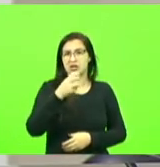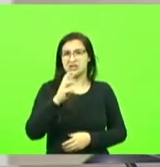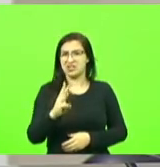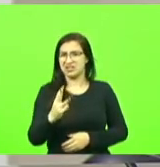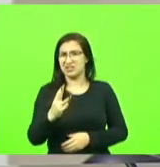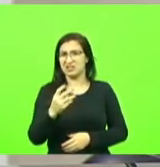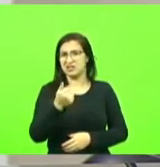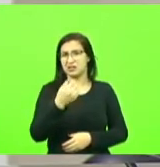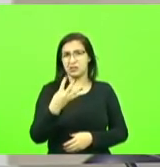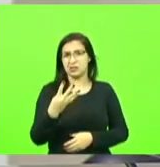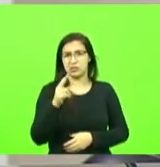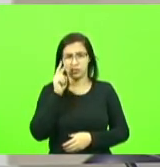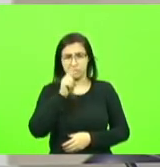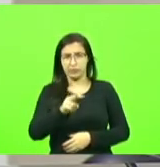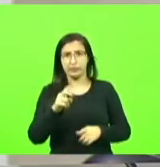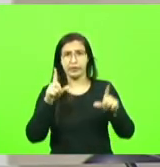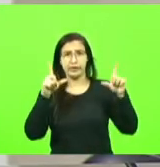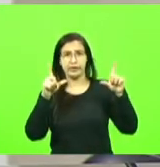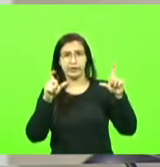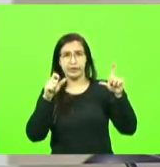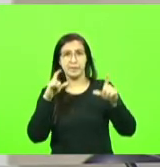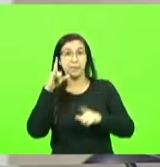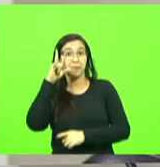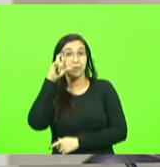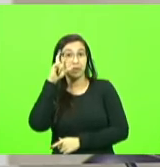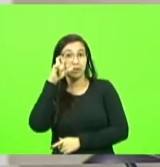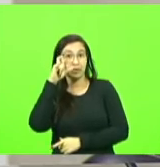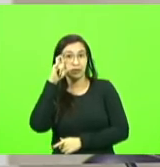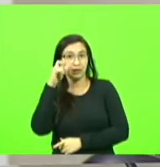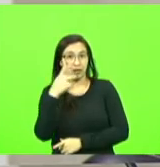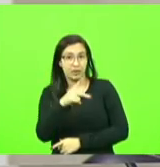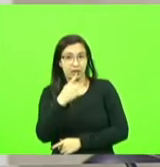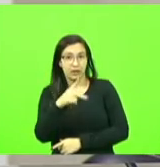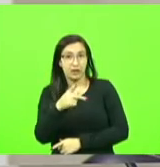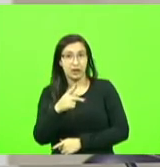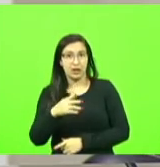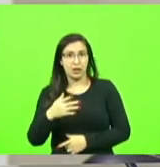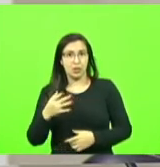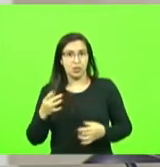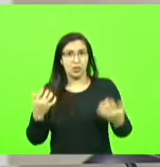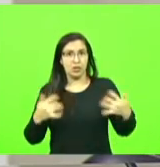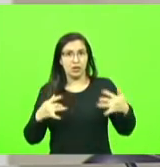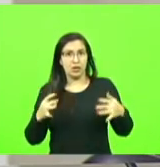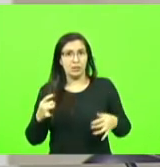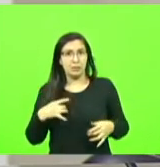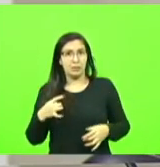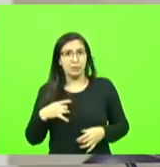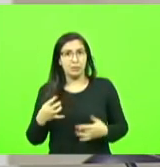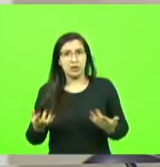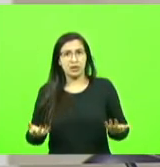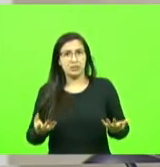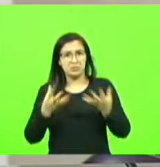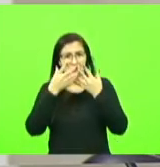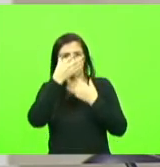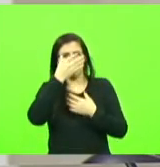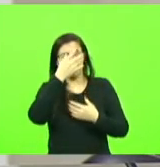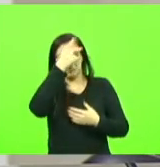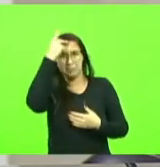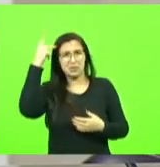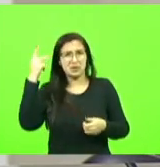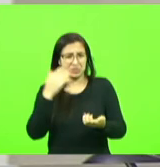instagram daquele grupo de amigos deputado Silvio fiquei apavorado gente mutilada gente